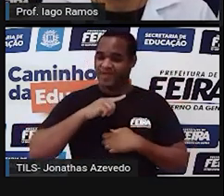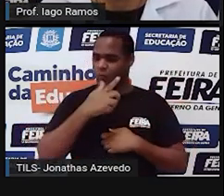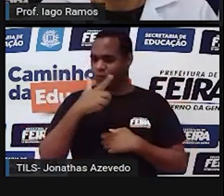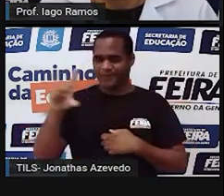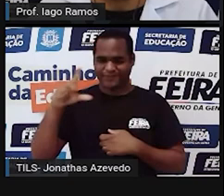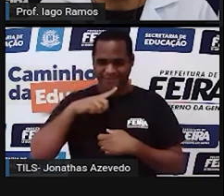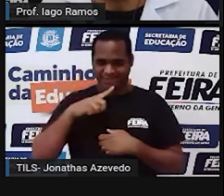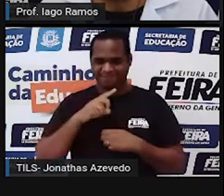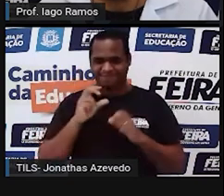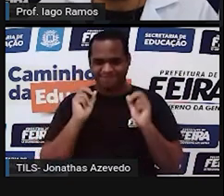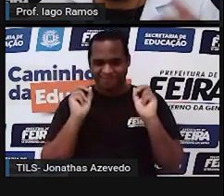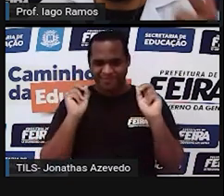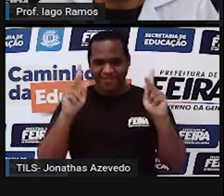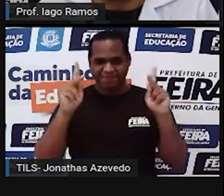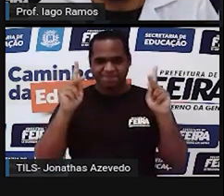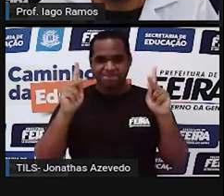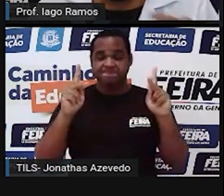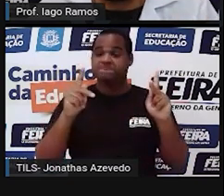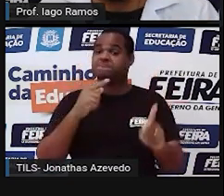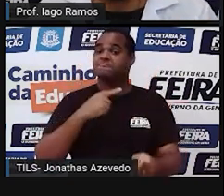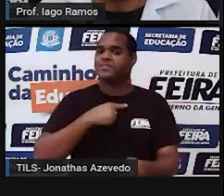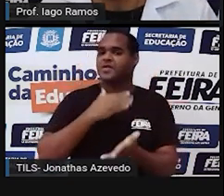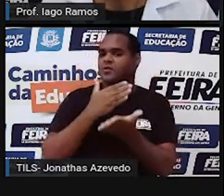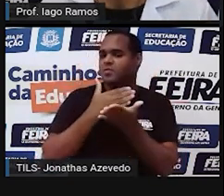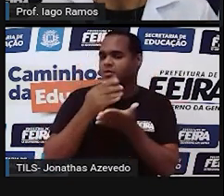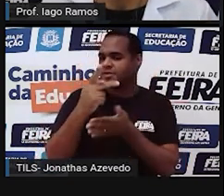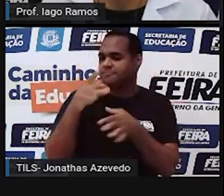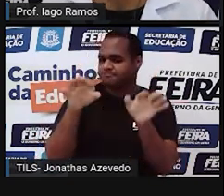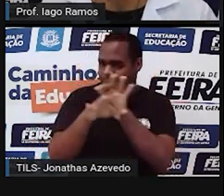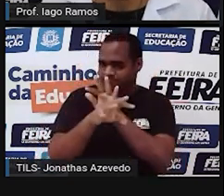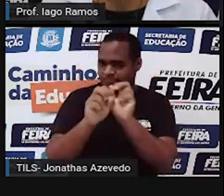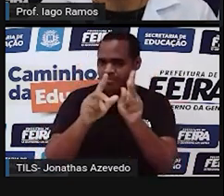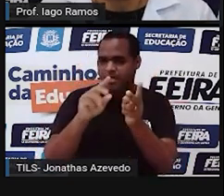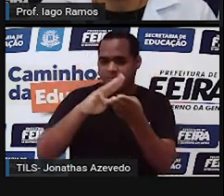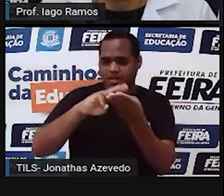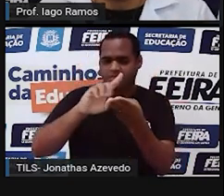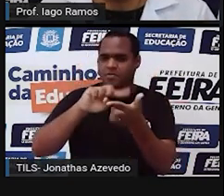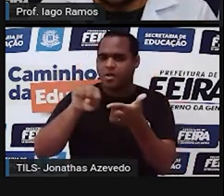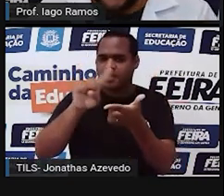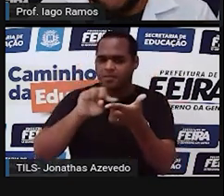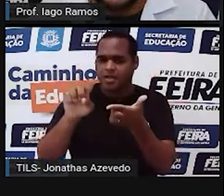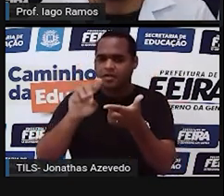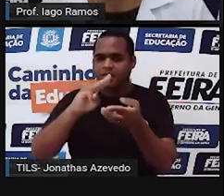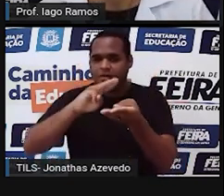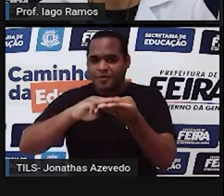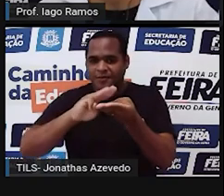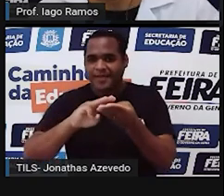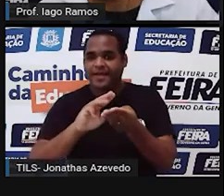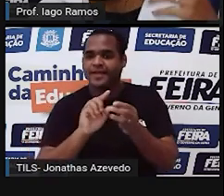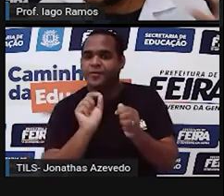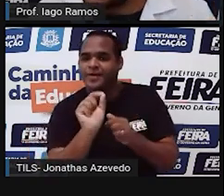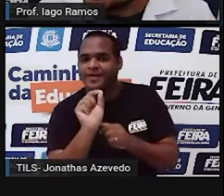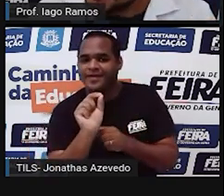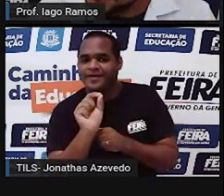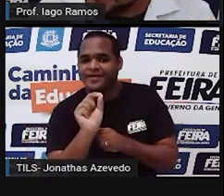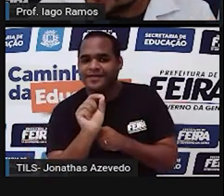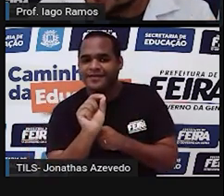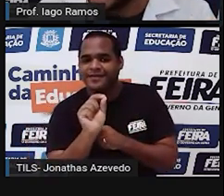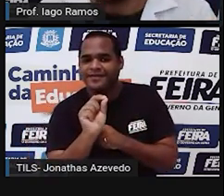próxima aula tá bom? eu começo você termina matemática não é problema matemática é